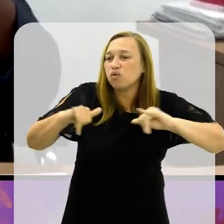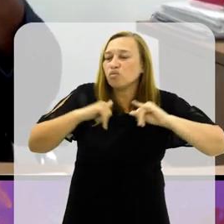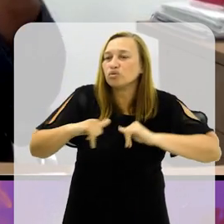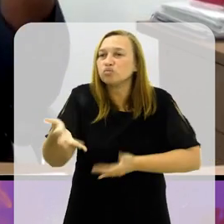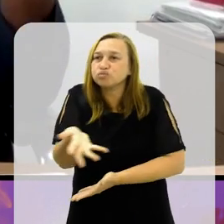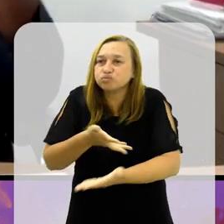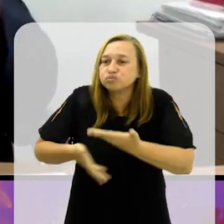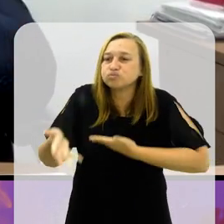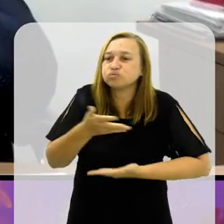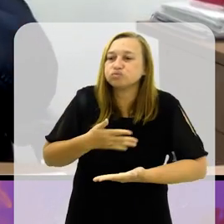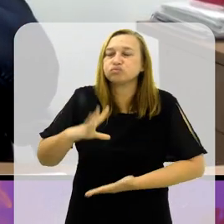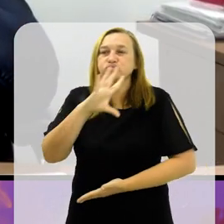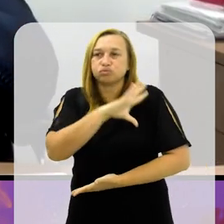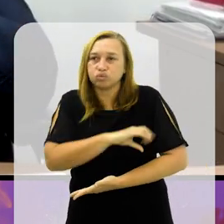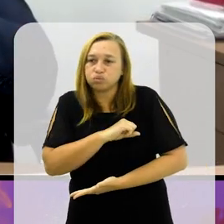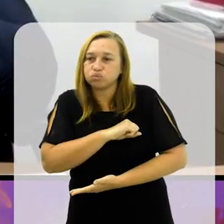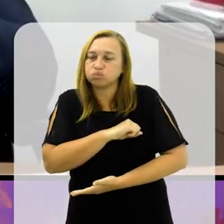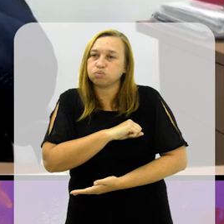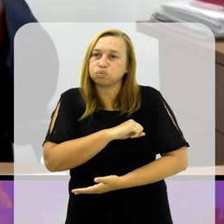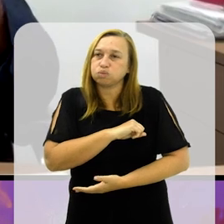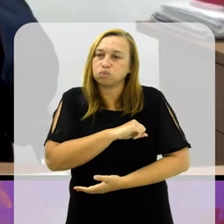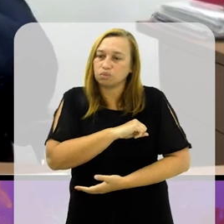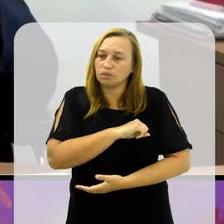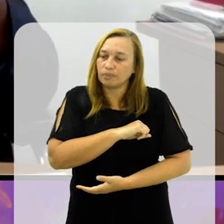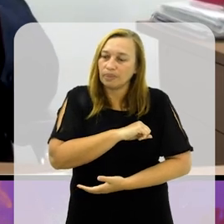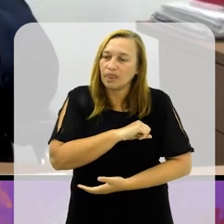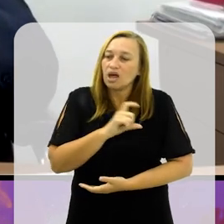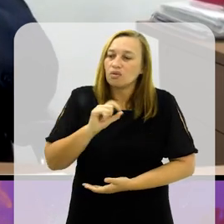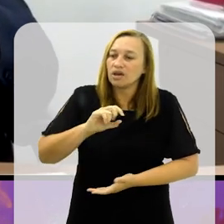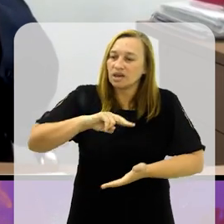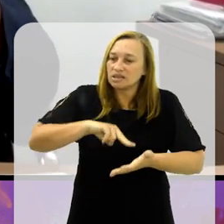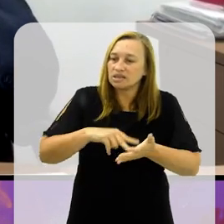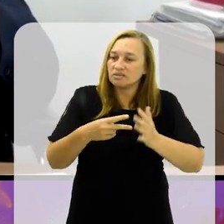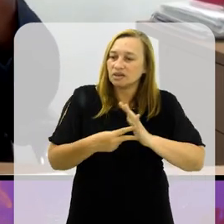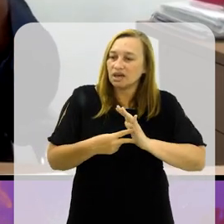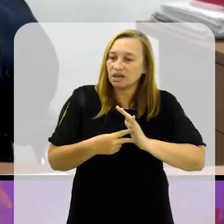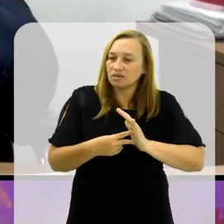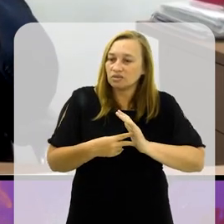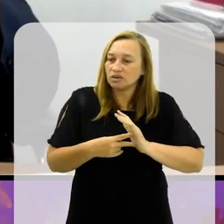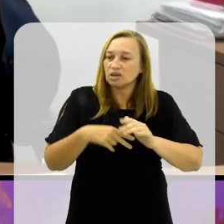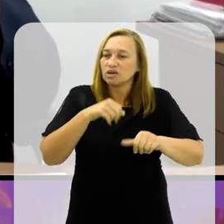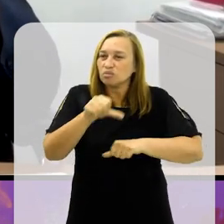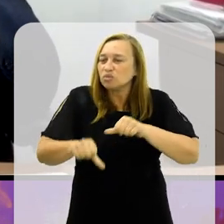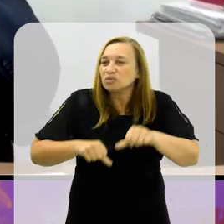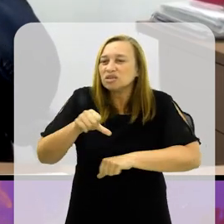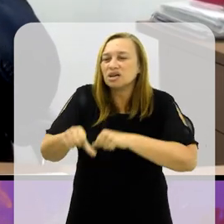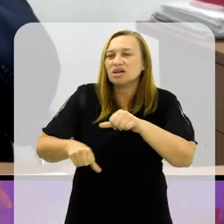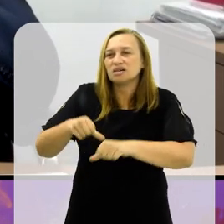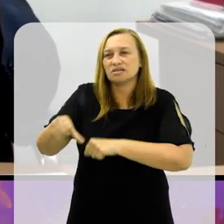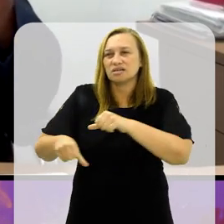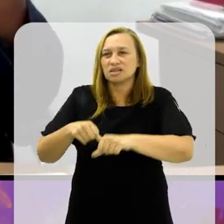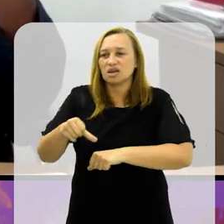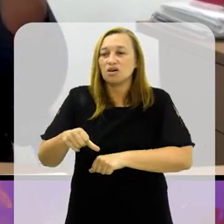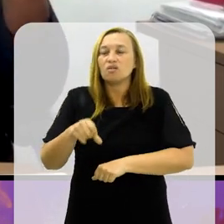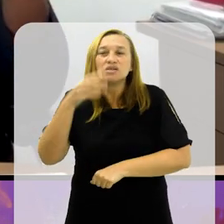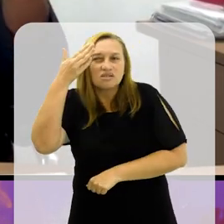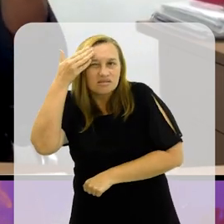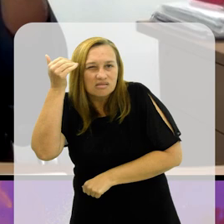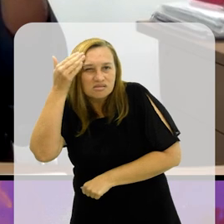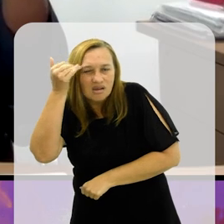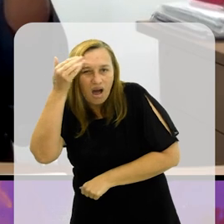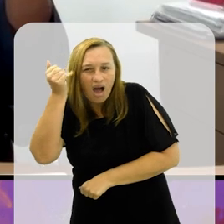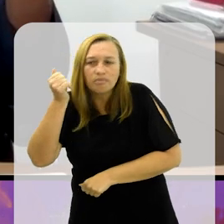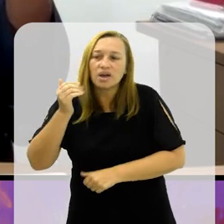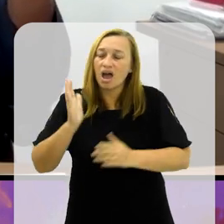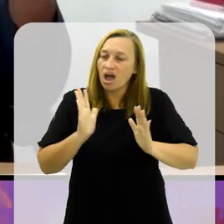com a informação que a gente vai ter compaixão. Compaixão é a segunda etapa da mudança. Você sabe de